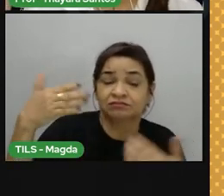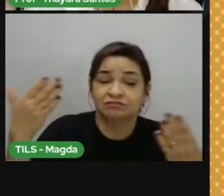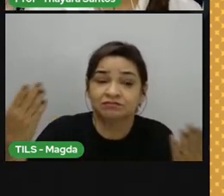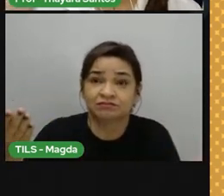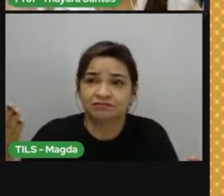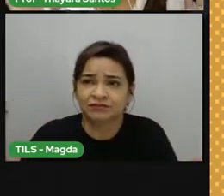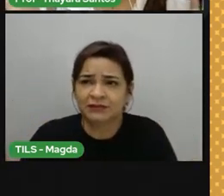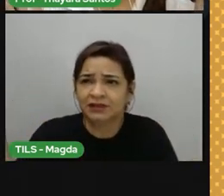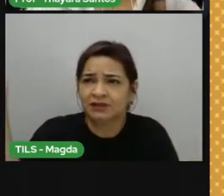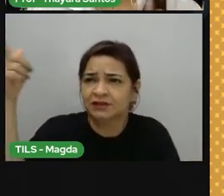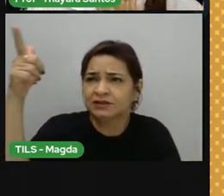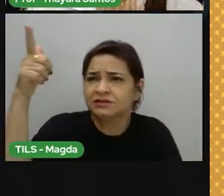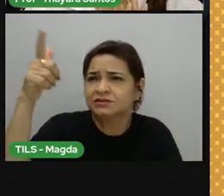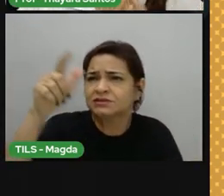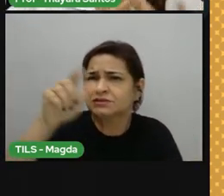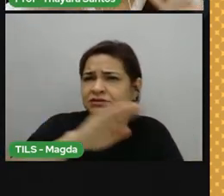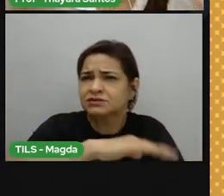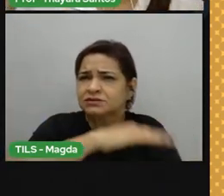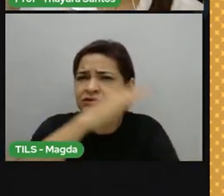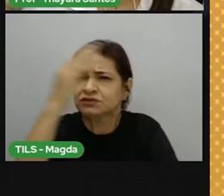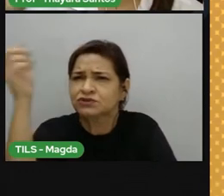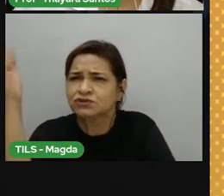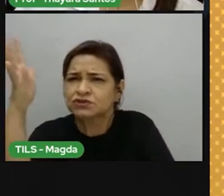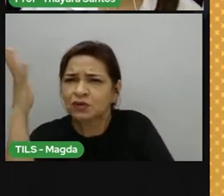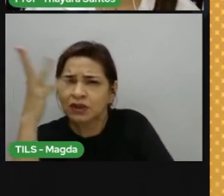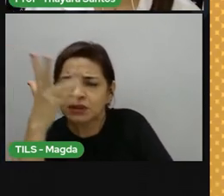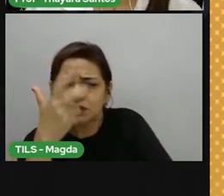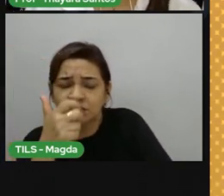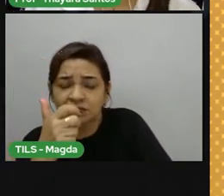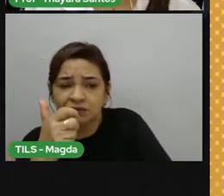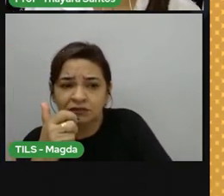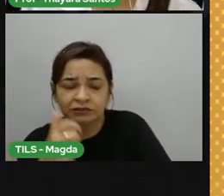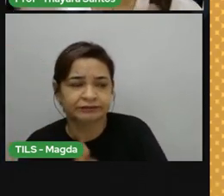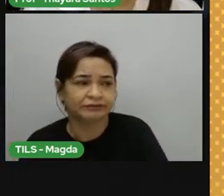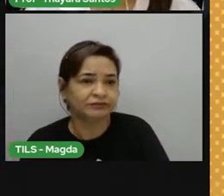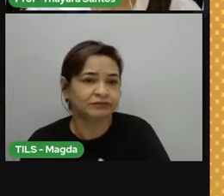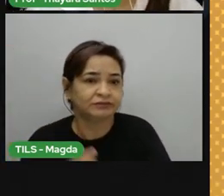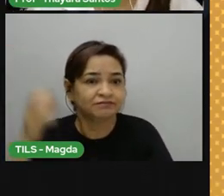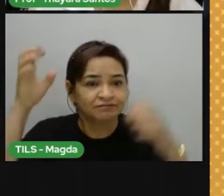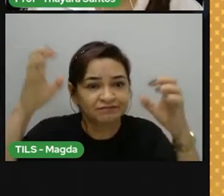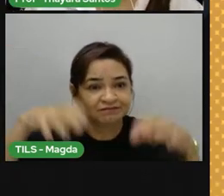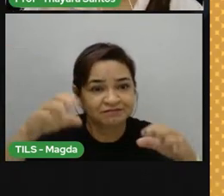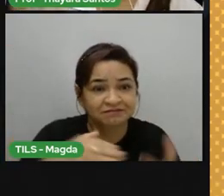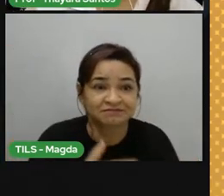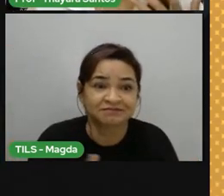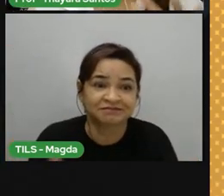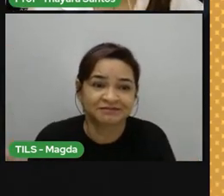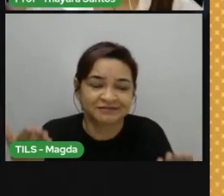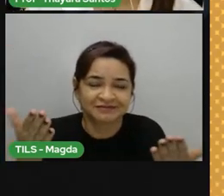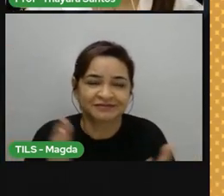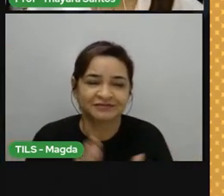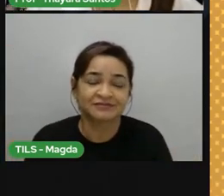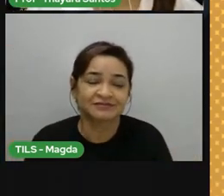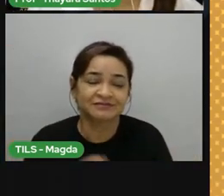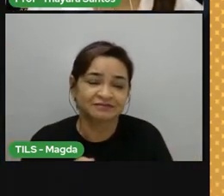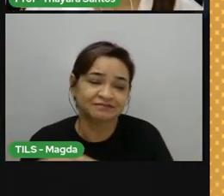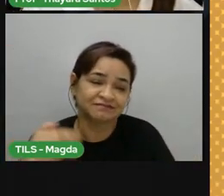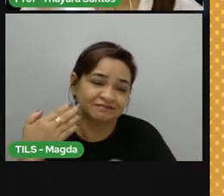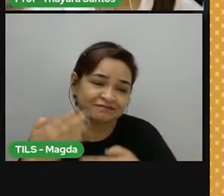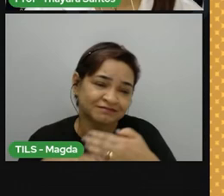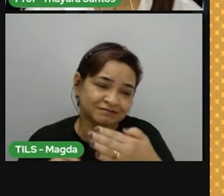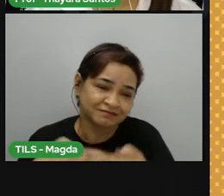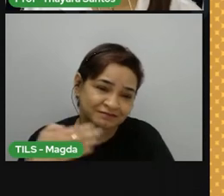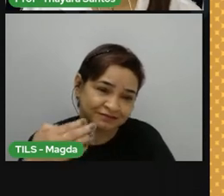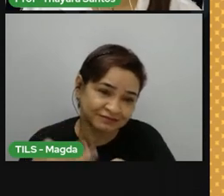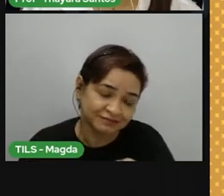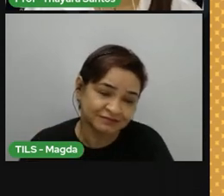Abre a janela, acorda, está sol, aquele solzão, daqui a pouco está chovendo. Então, por quê? Porque é a condição ali momentânea,